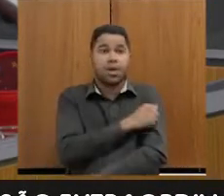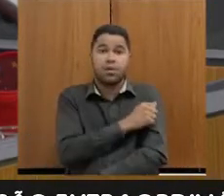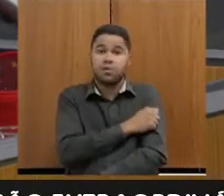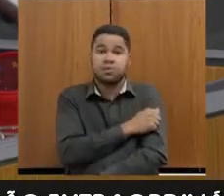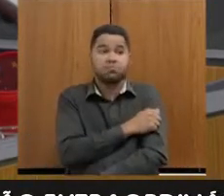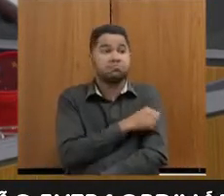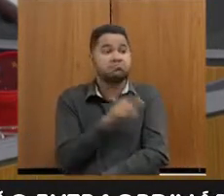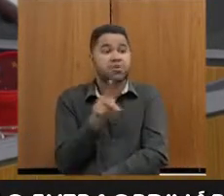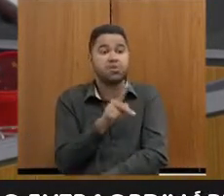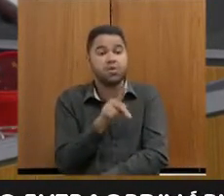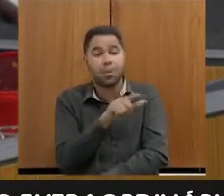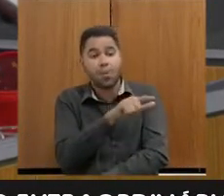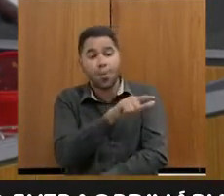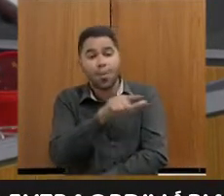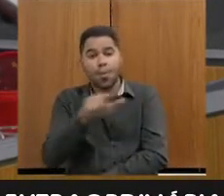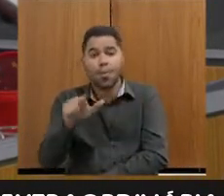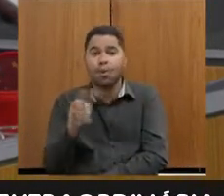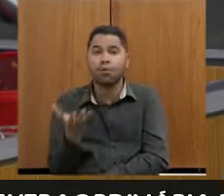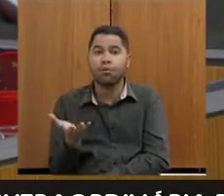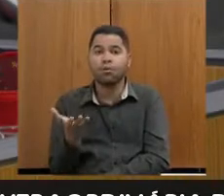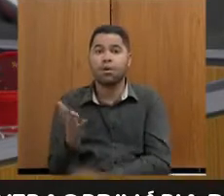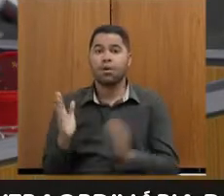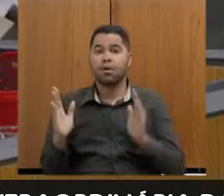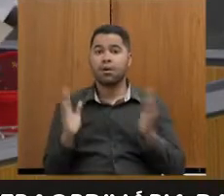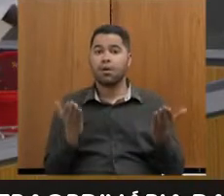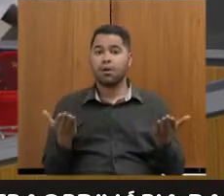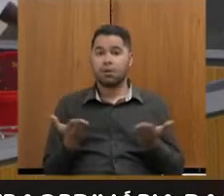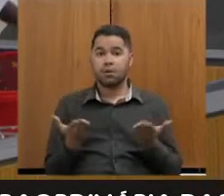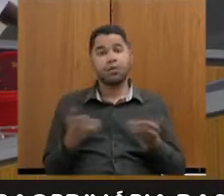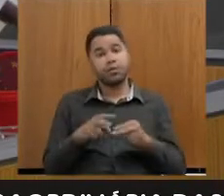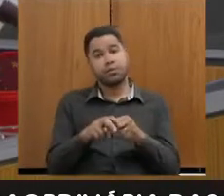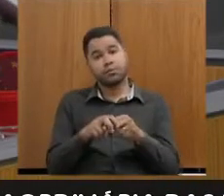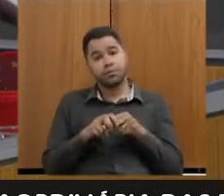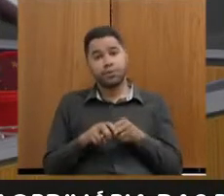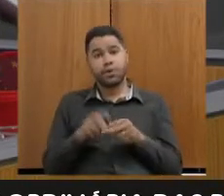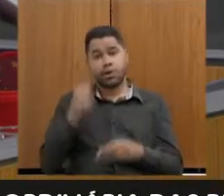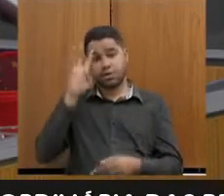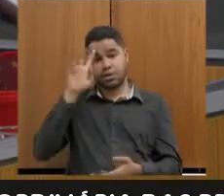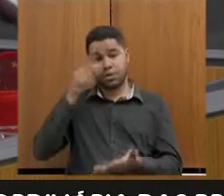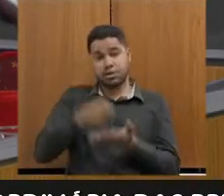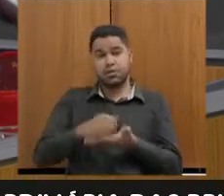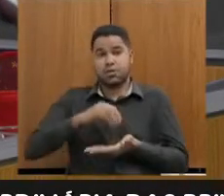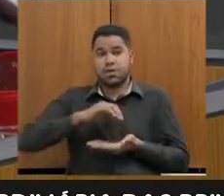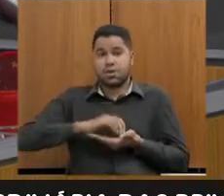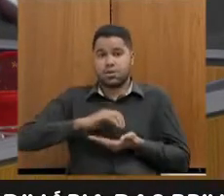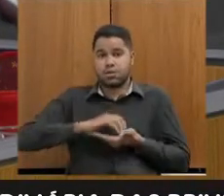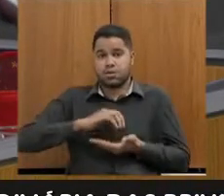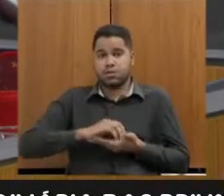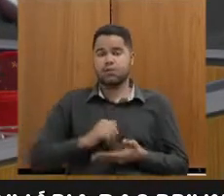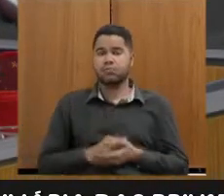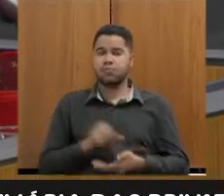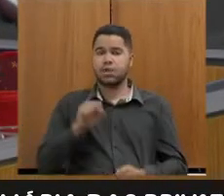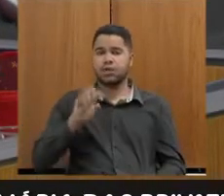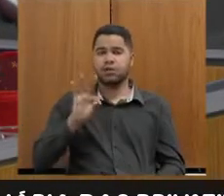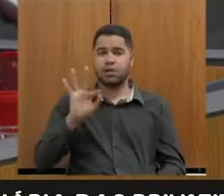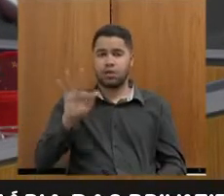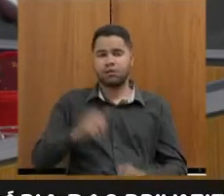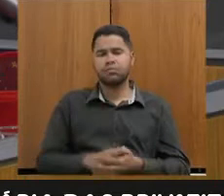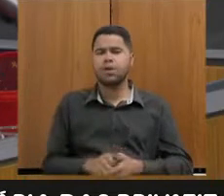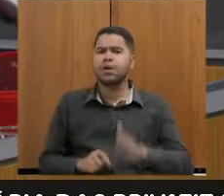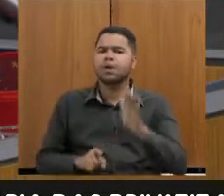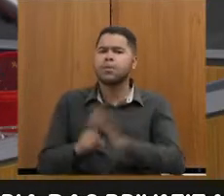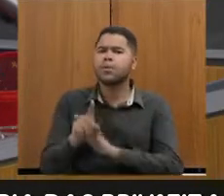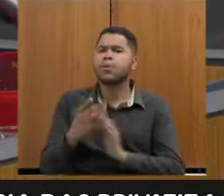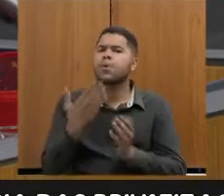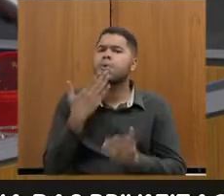o professor dentro da sala, nesse momento, em função de uma decisão do STF. Então, eu perguntaria qual